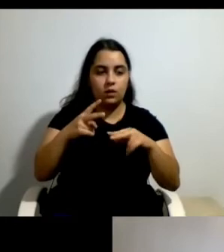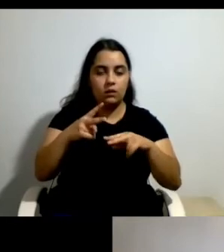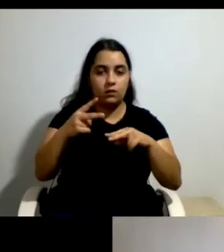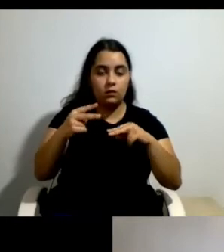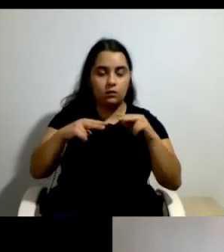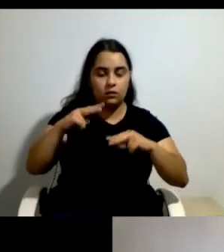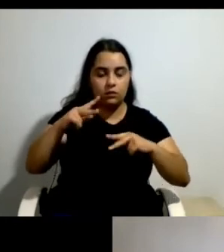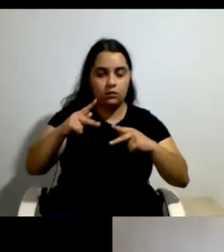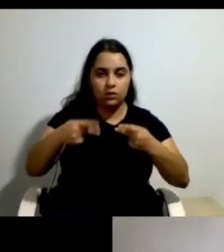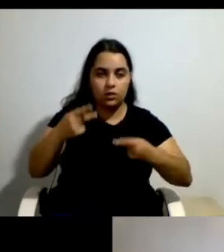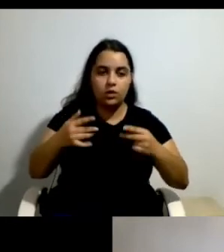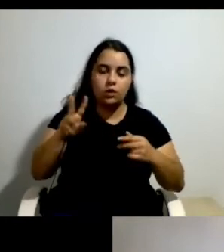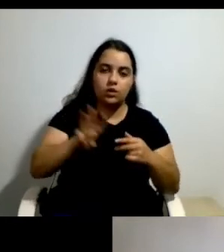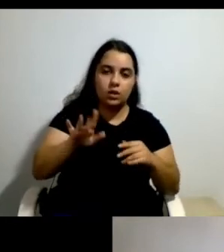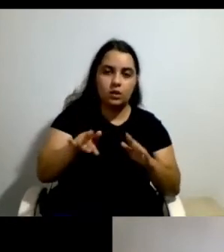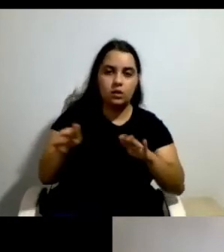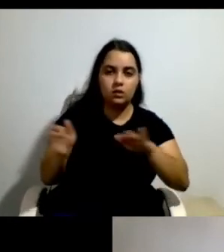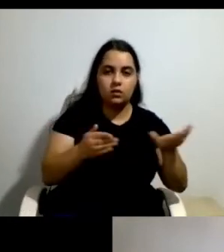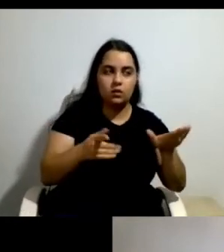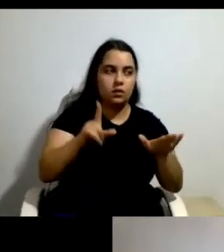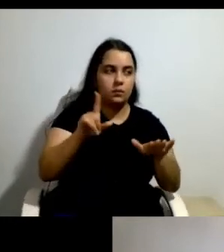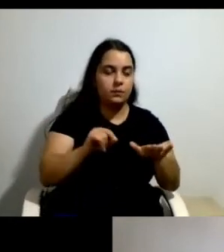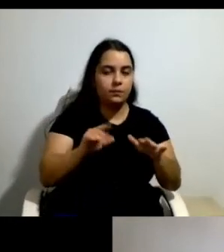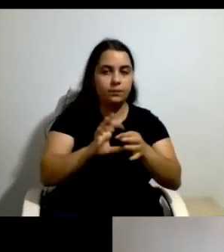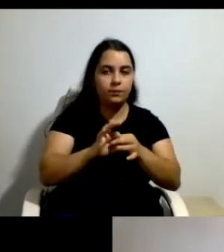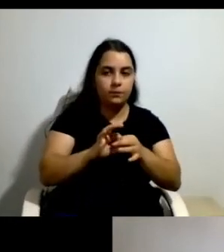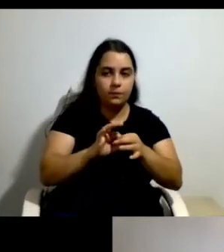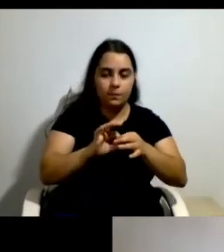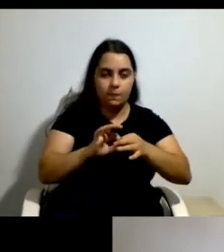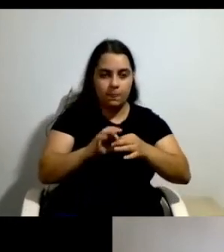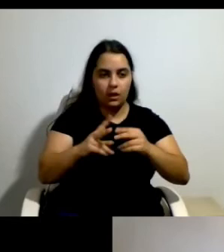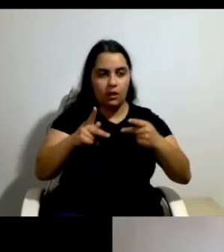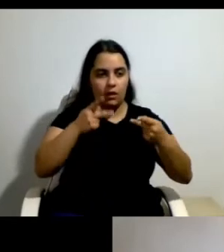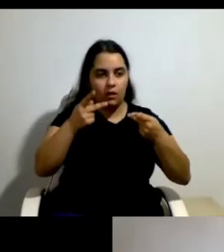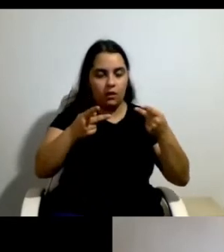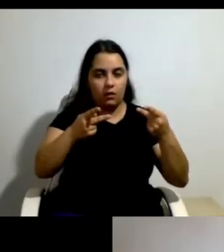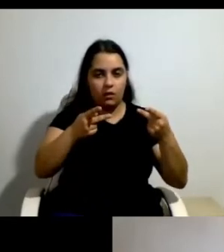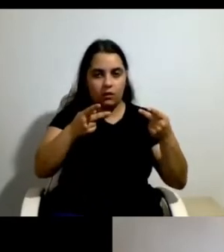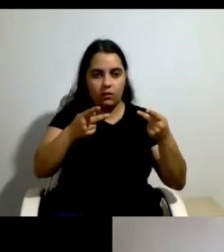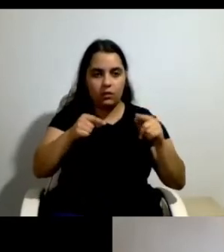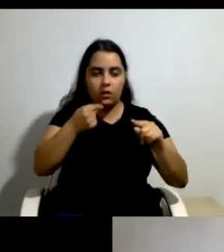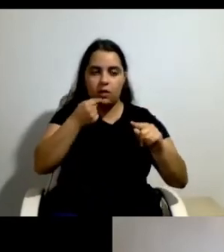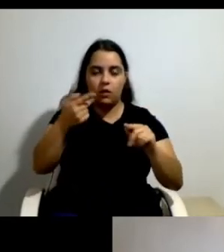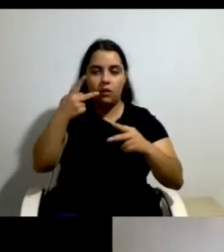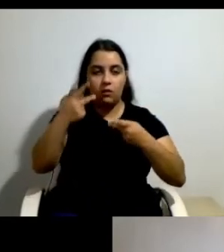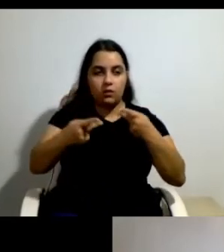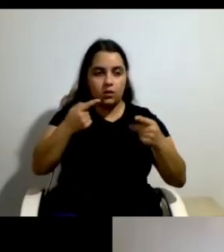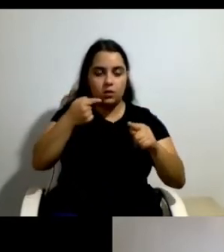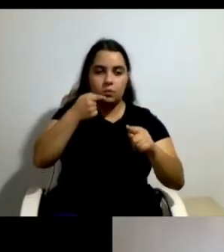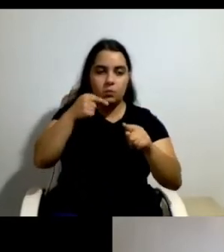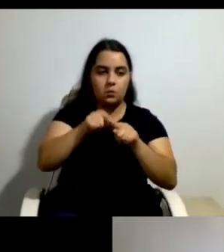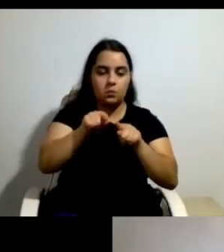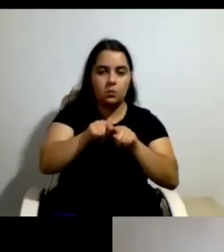assessoria científica no domínio da concepção, implementação e avaliação de políticas sociais projetos sociais. A sua